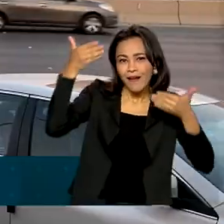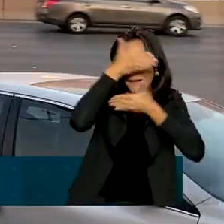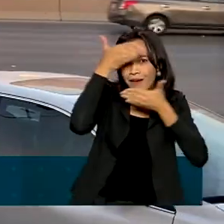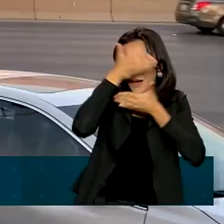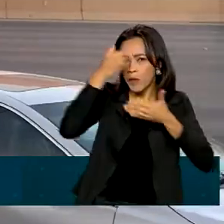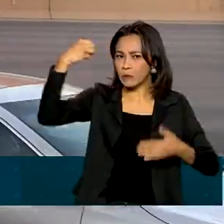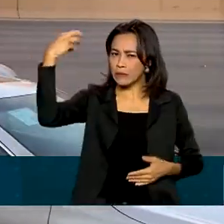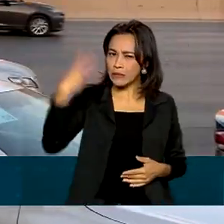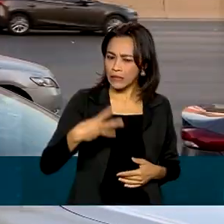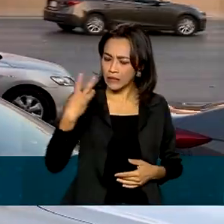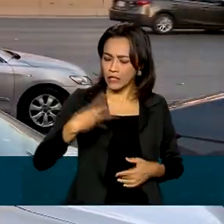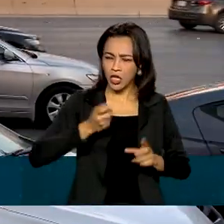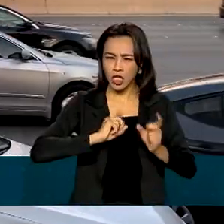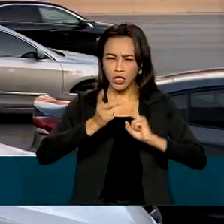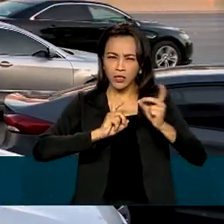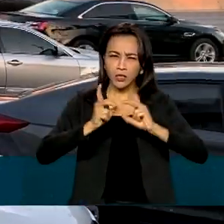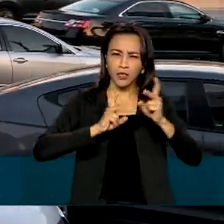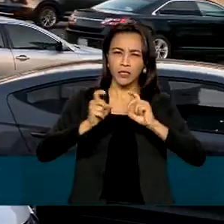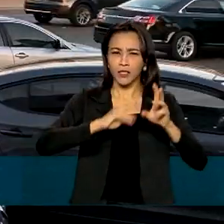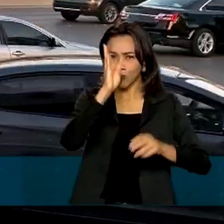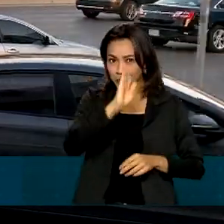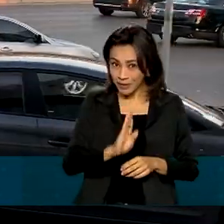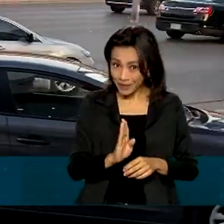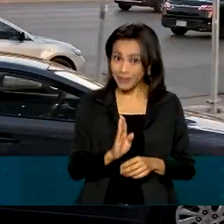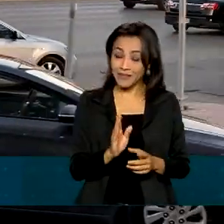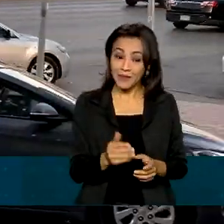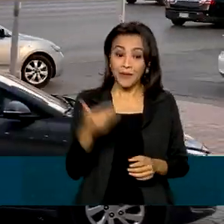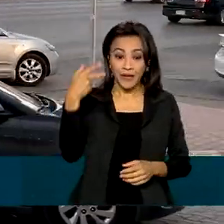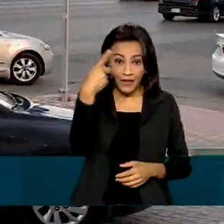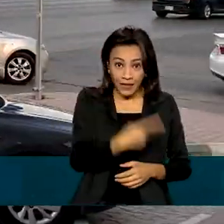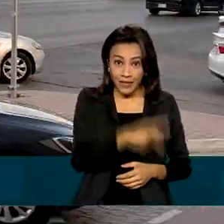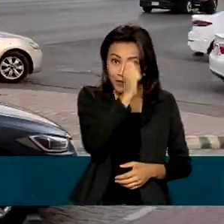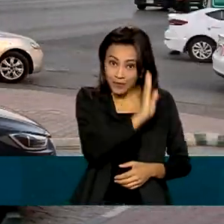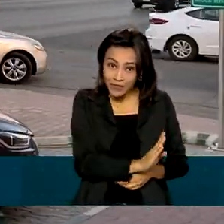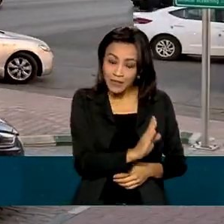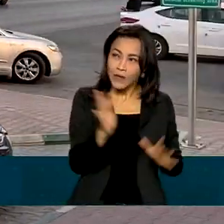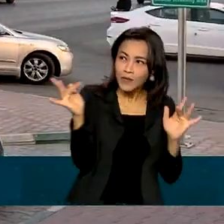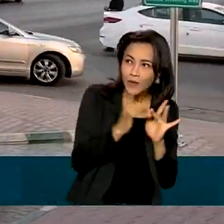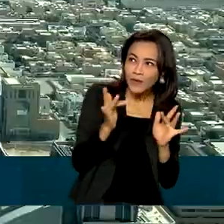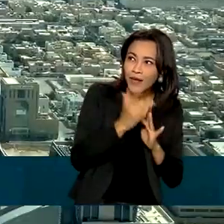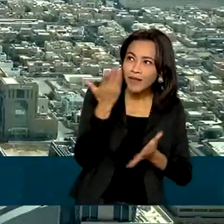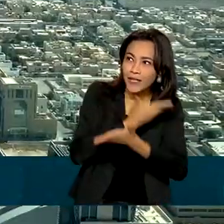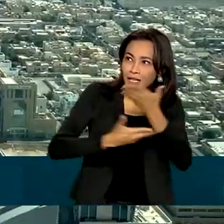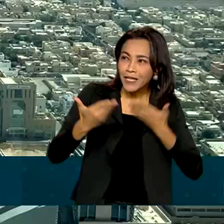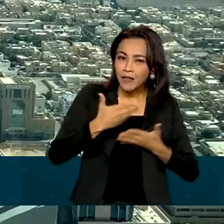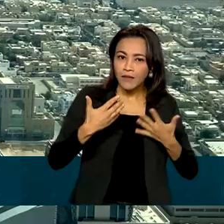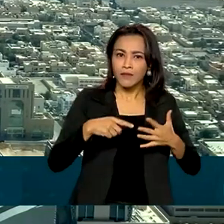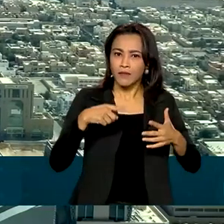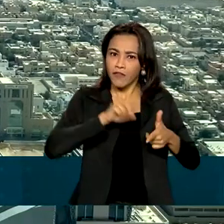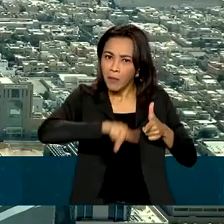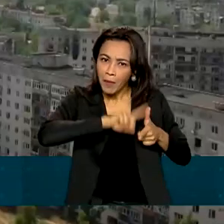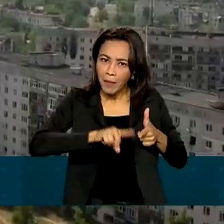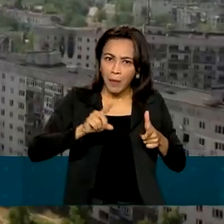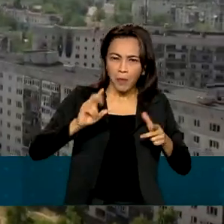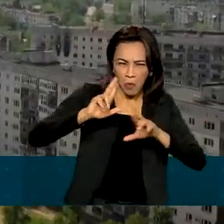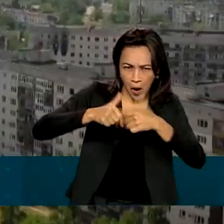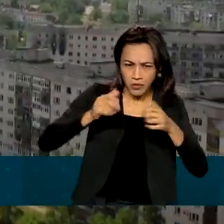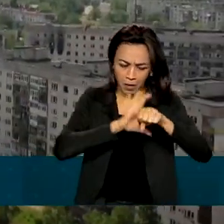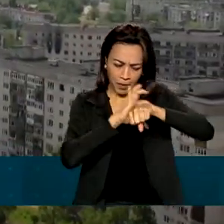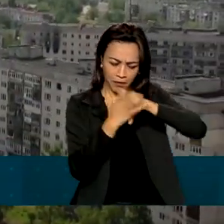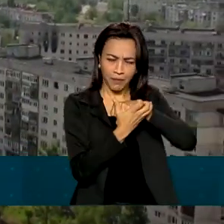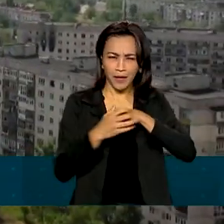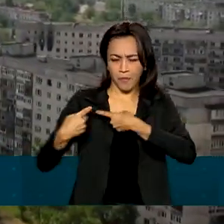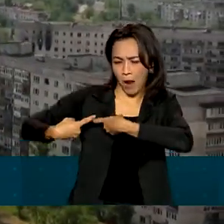maior mercado brasileiro no exterior. E para o Itamaraty, a relação não foi abalada com a pandemia e nem com o